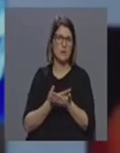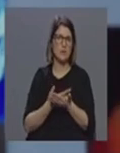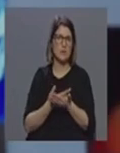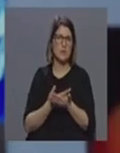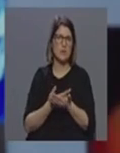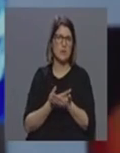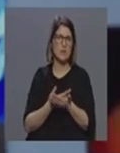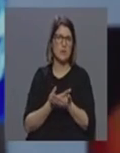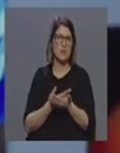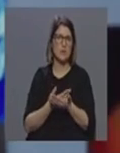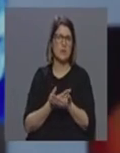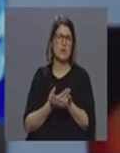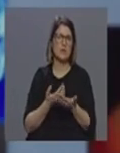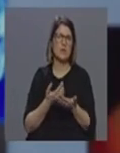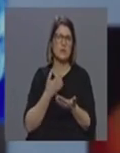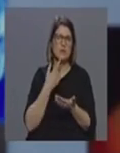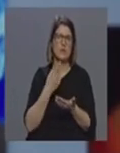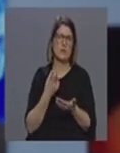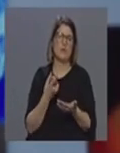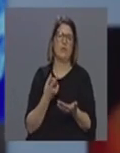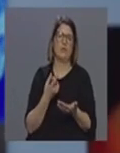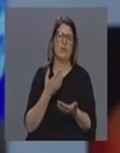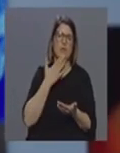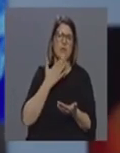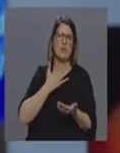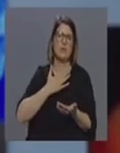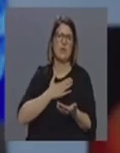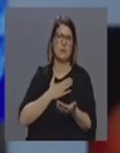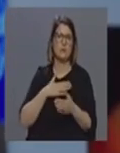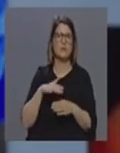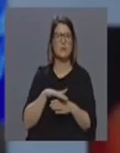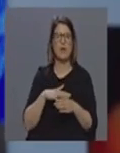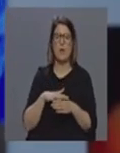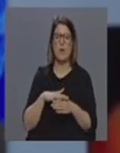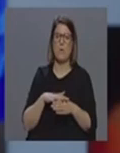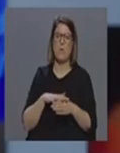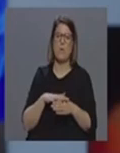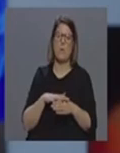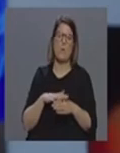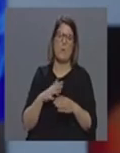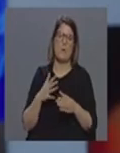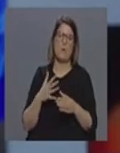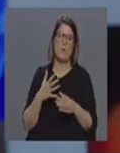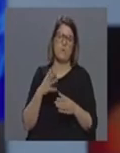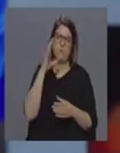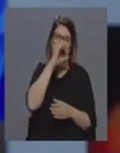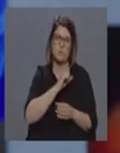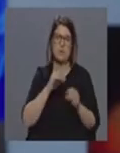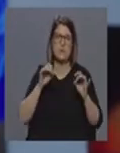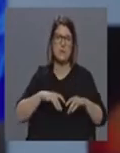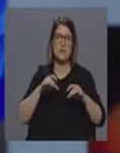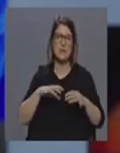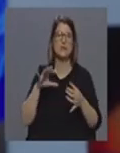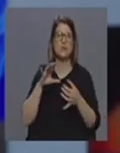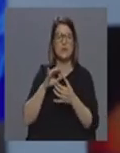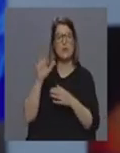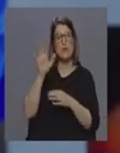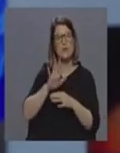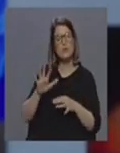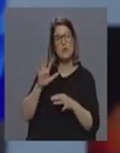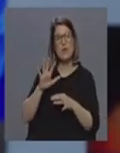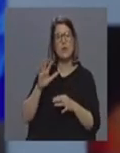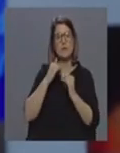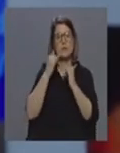sermos como se diz levados também por este efeito estamos também em articulação com o contexto nacional e com o contexto